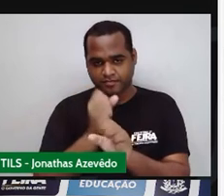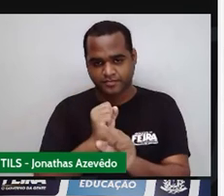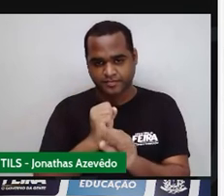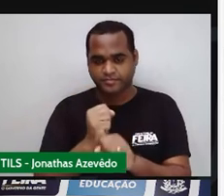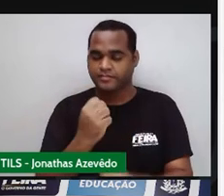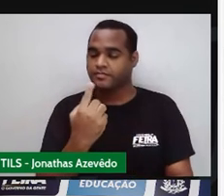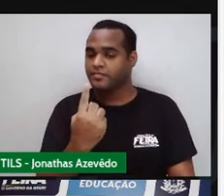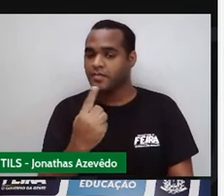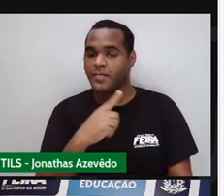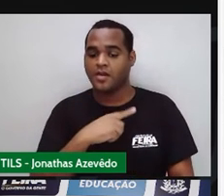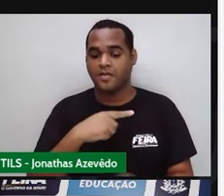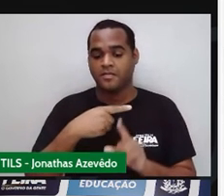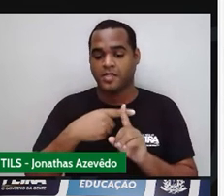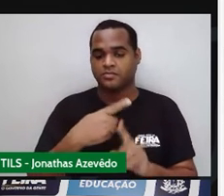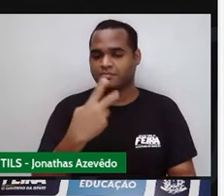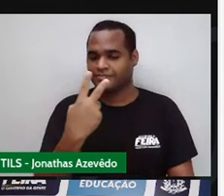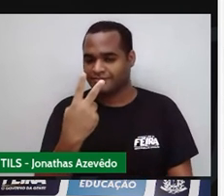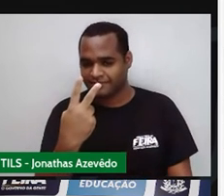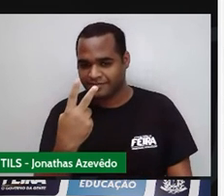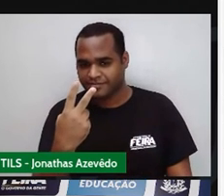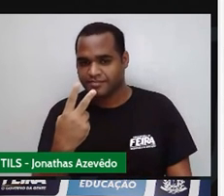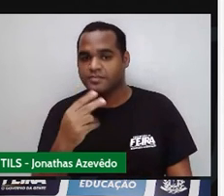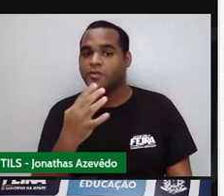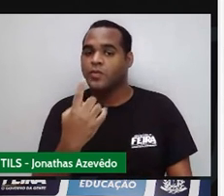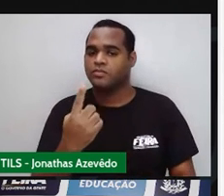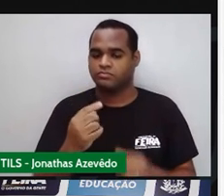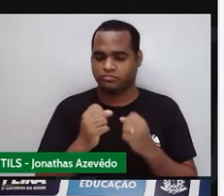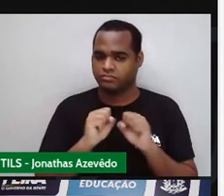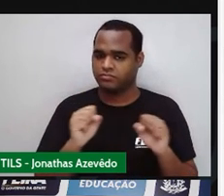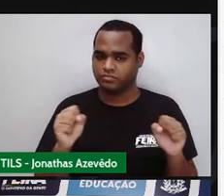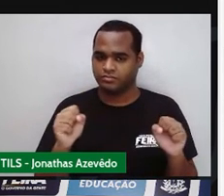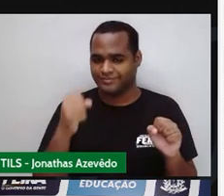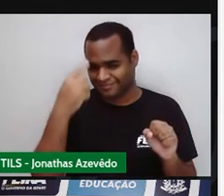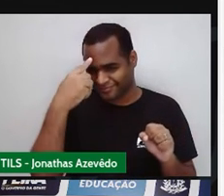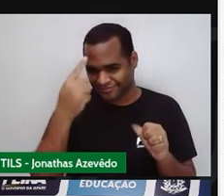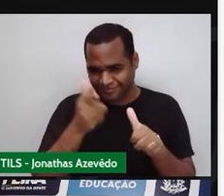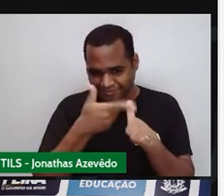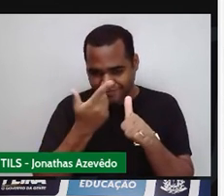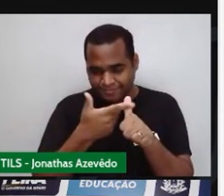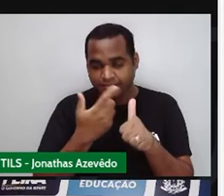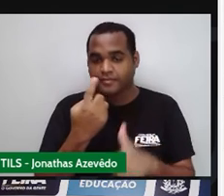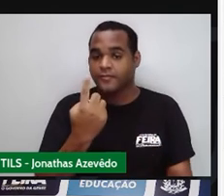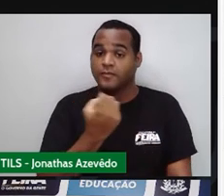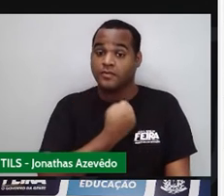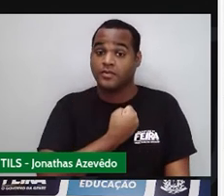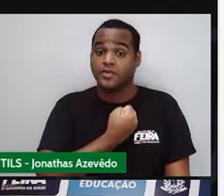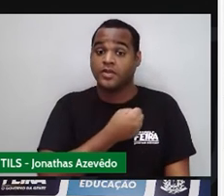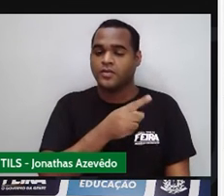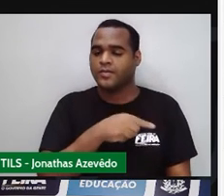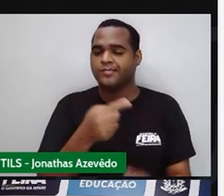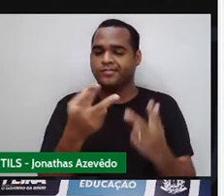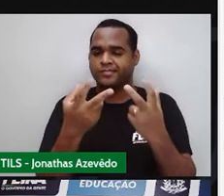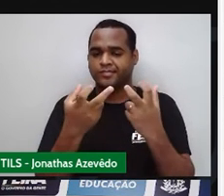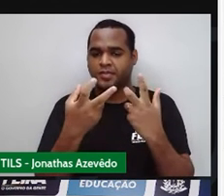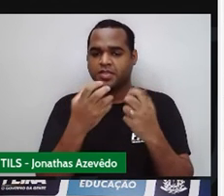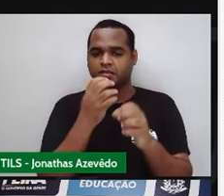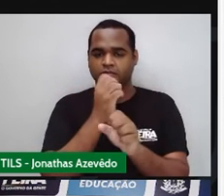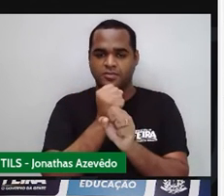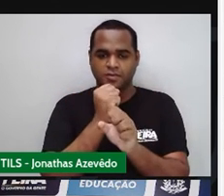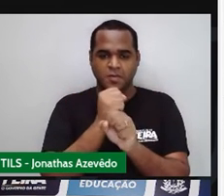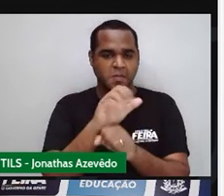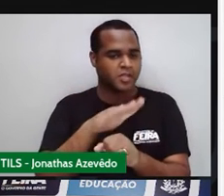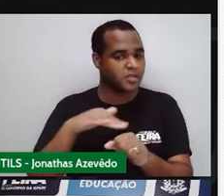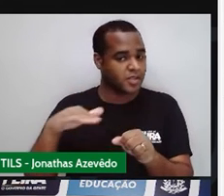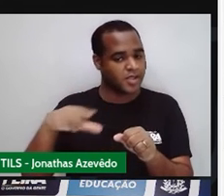1 mais a área do triângulo 2. O 1 vai ser o grande. Então, o grande, a gente viu que a forma de calcular